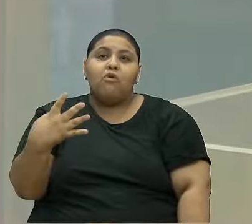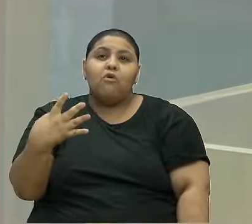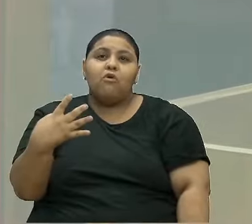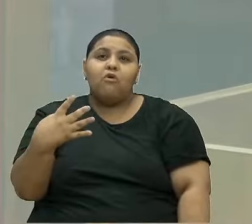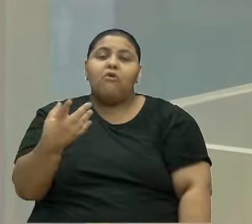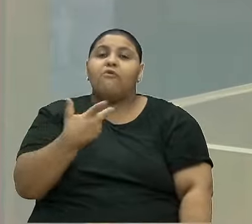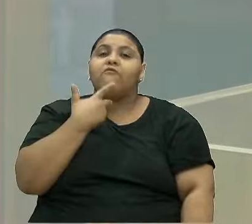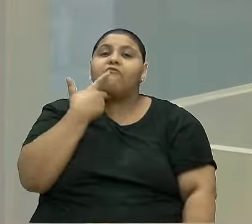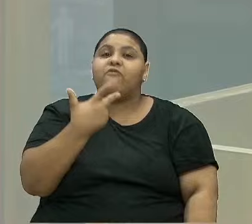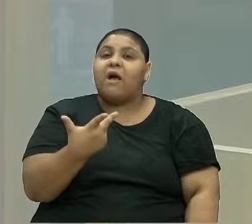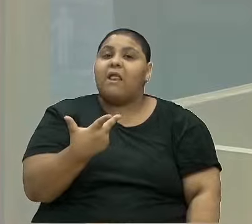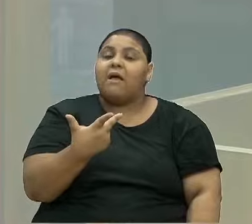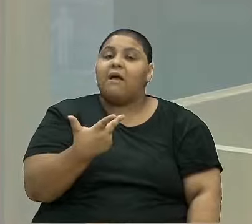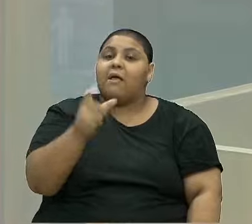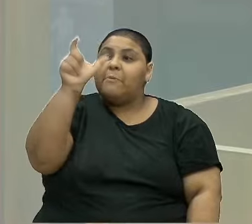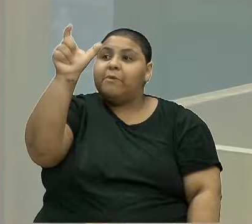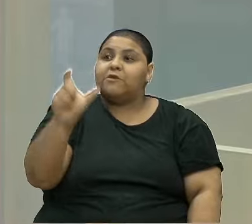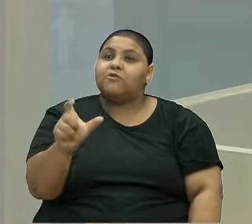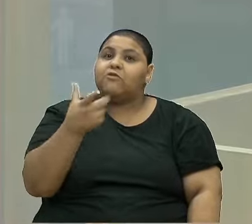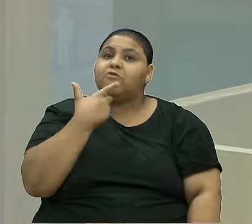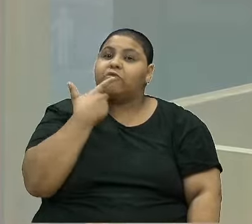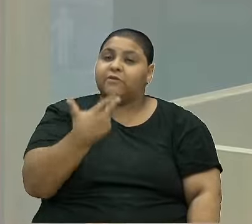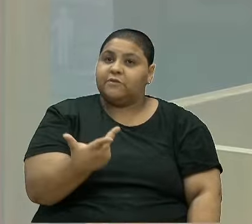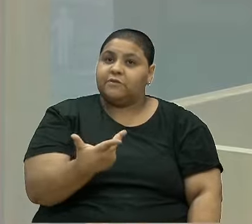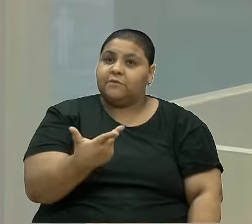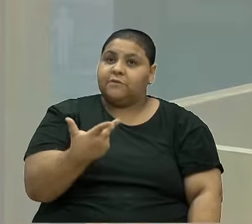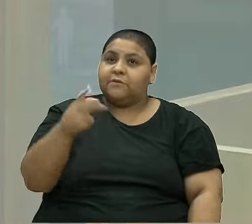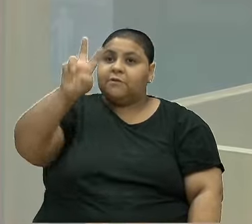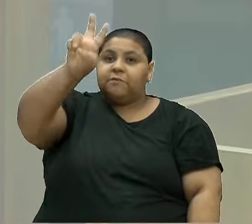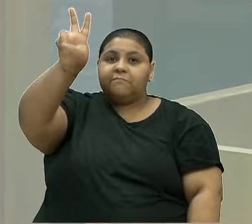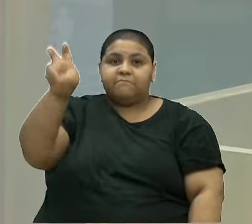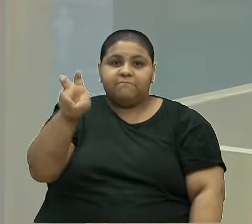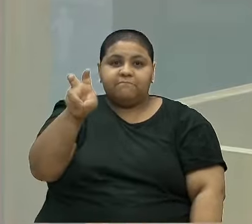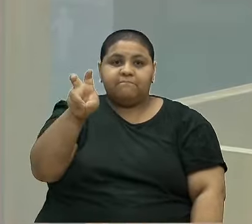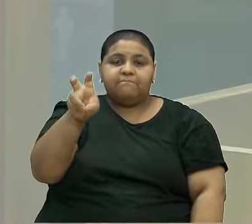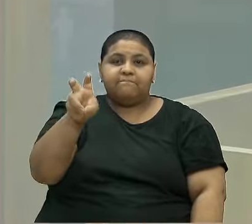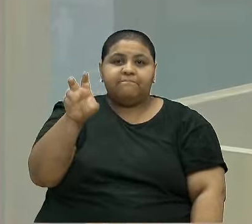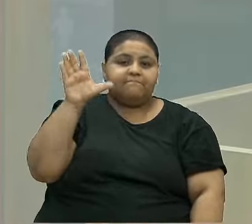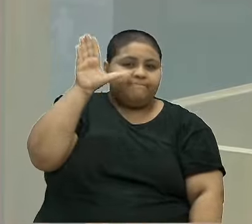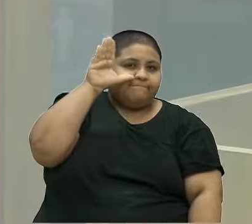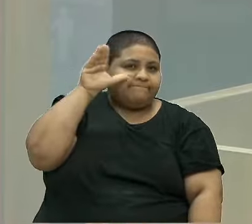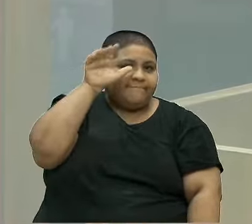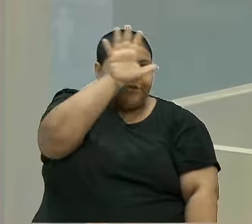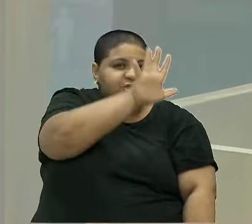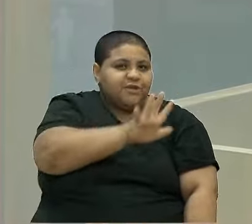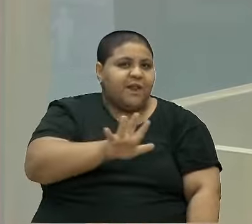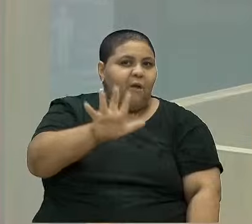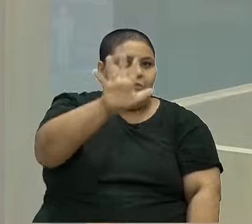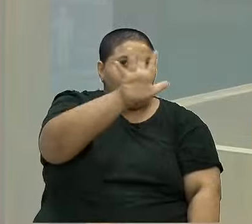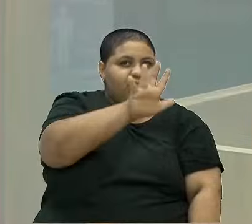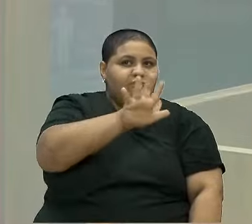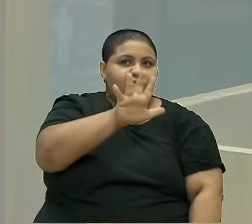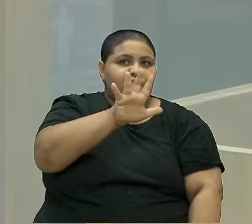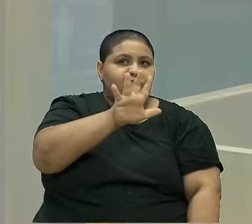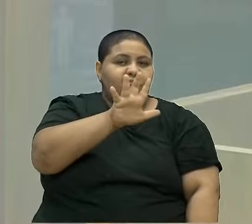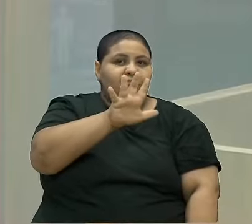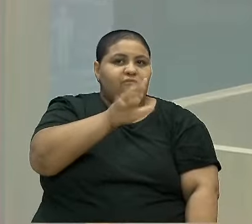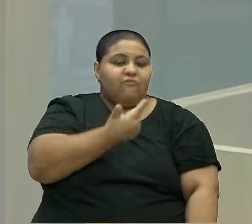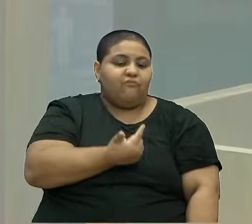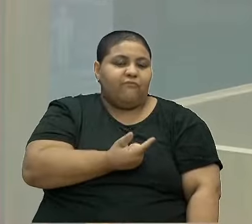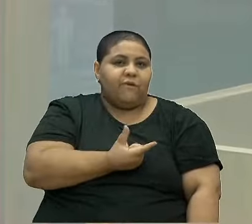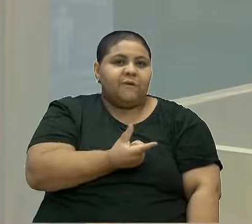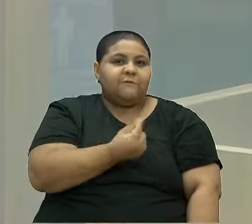fala que, abre aspas, a desconfiança é geral. O capital